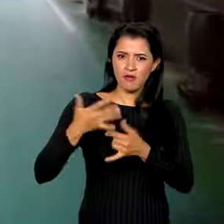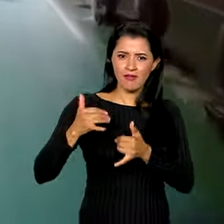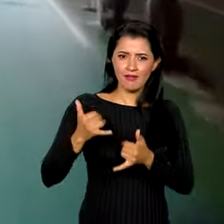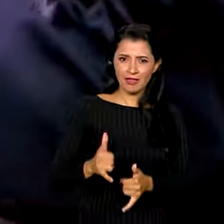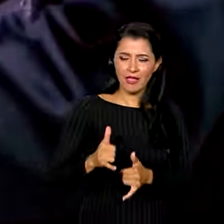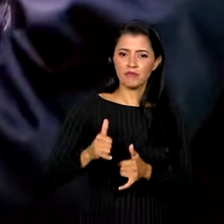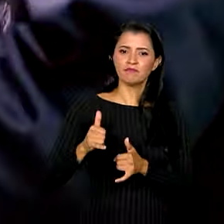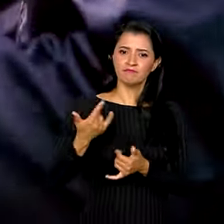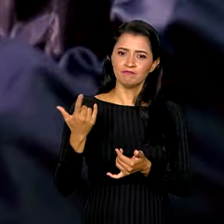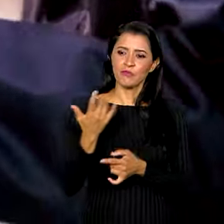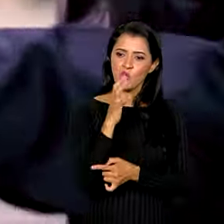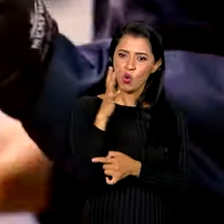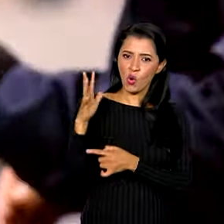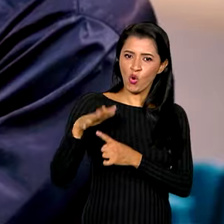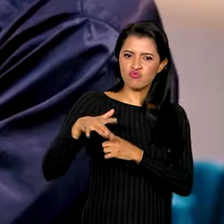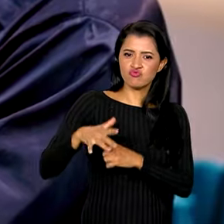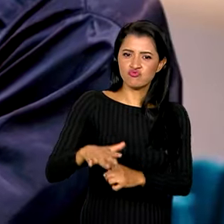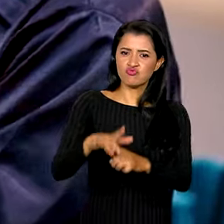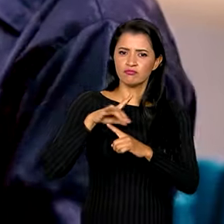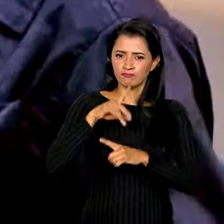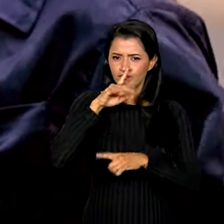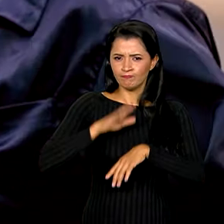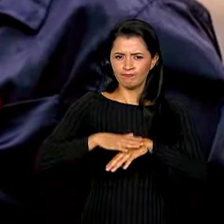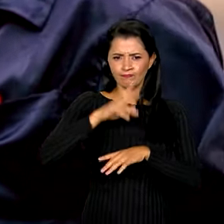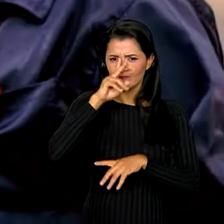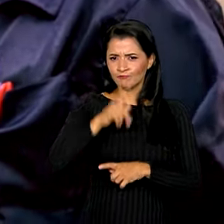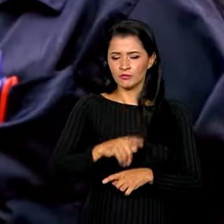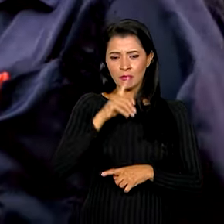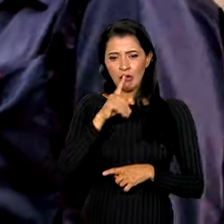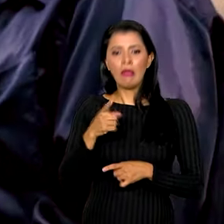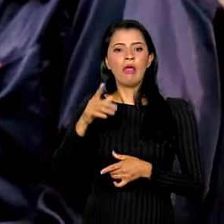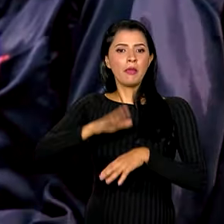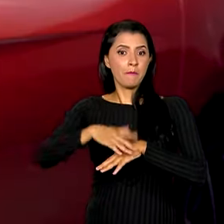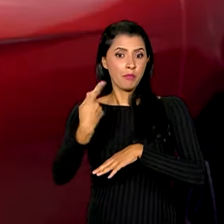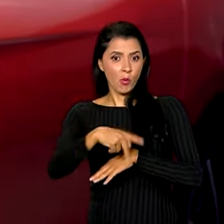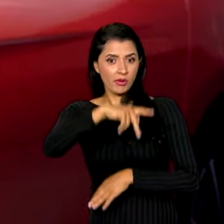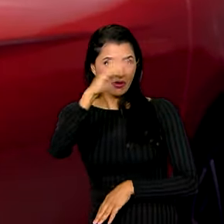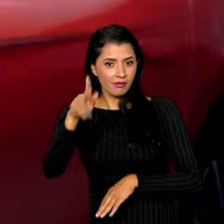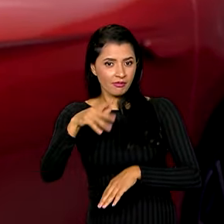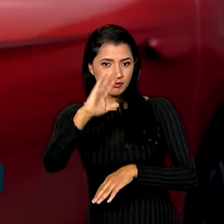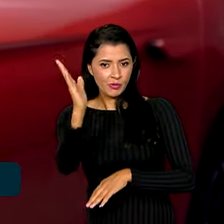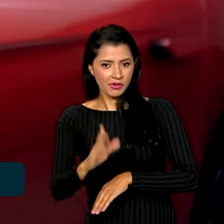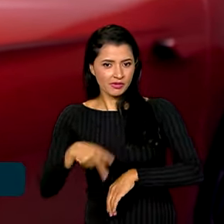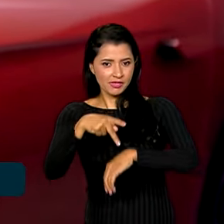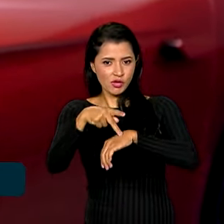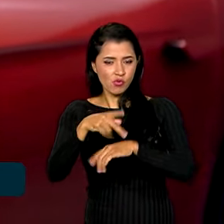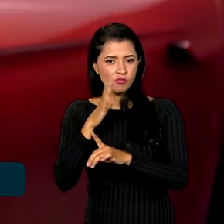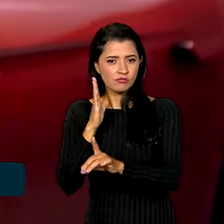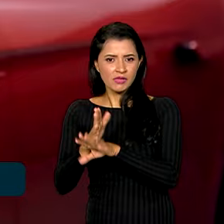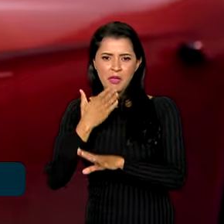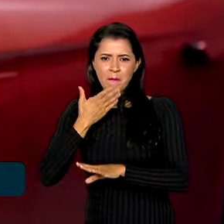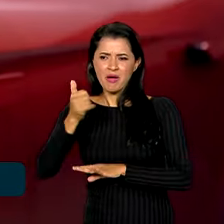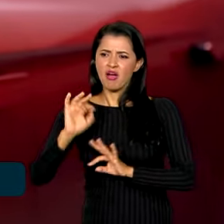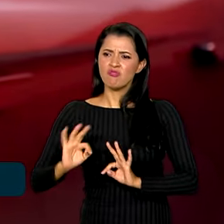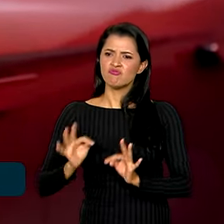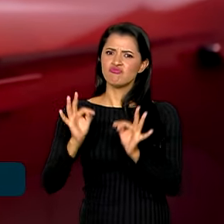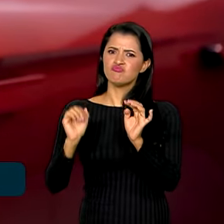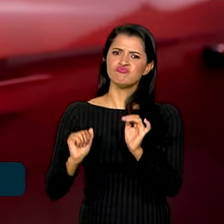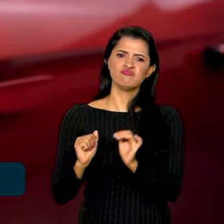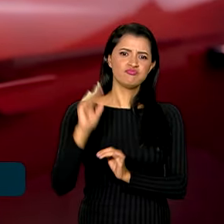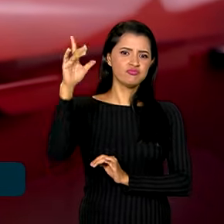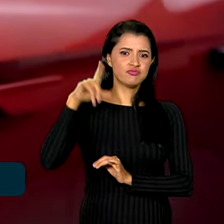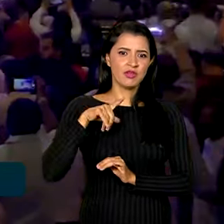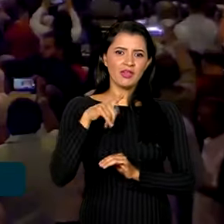ecológicos, de grande autonomia e produzidos em solo nacional. O encontro do que há de mais moderno na